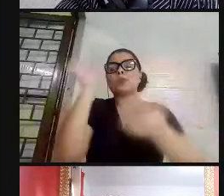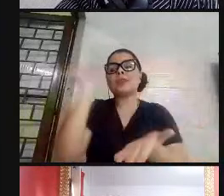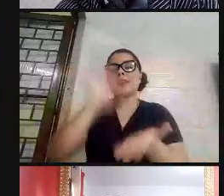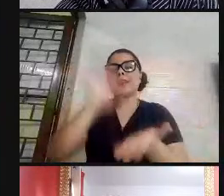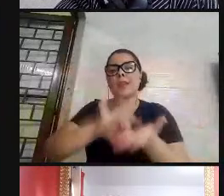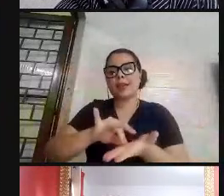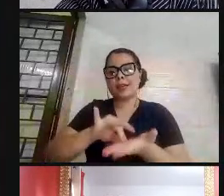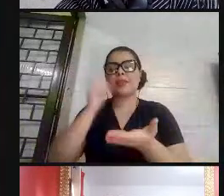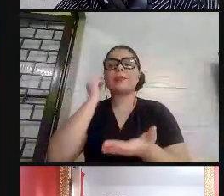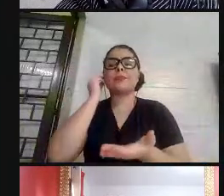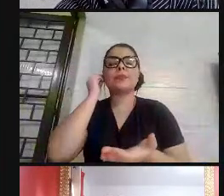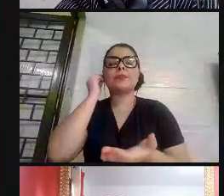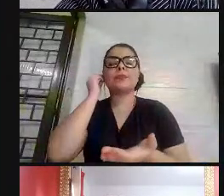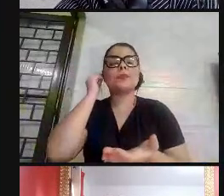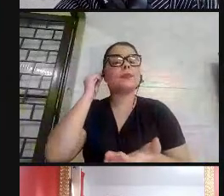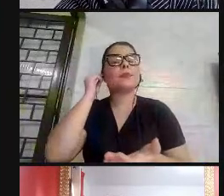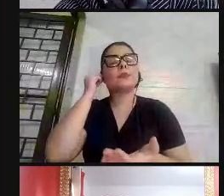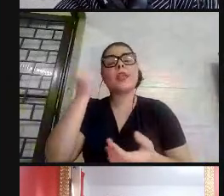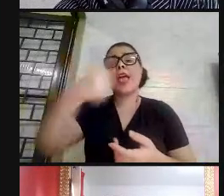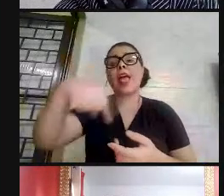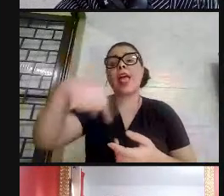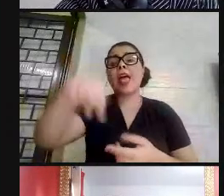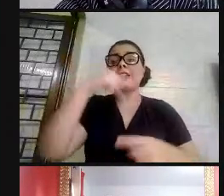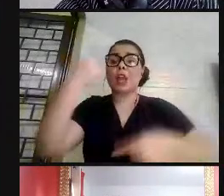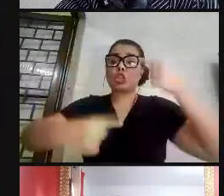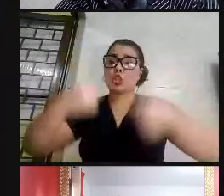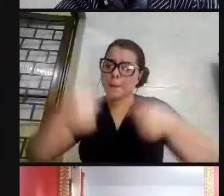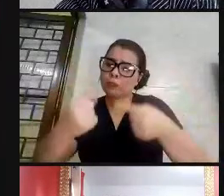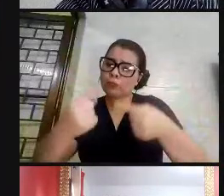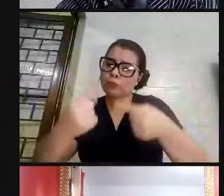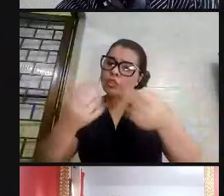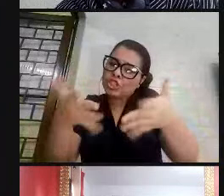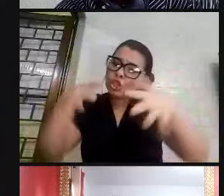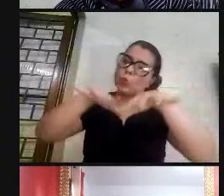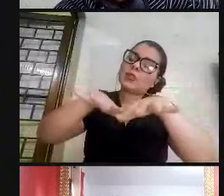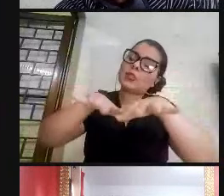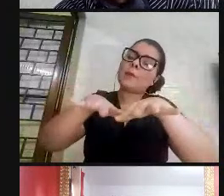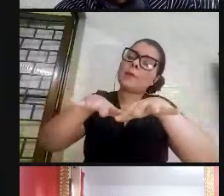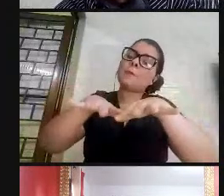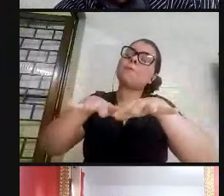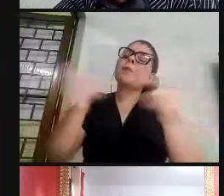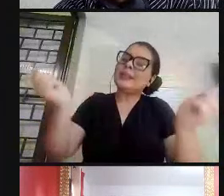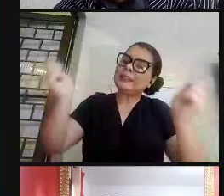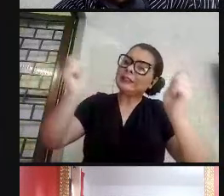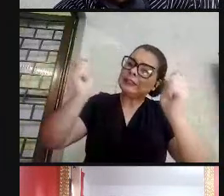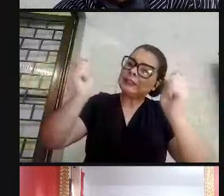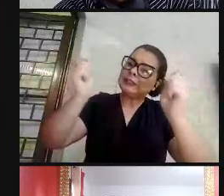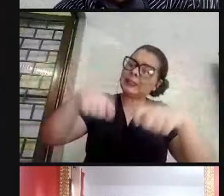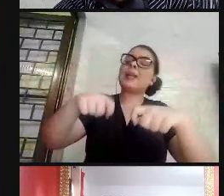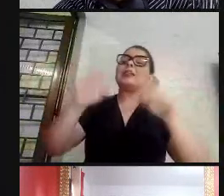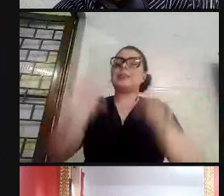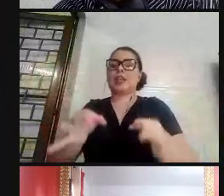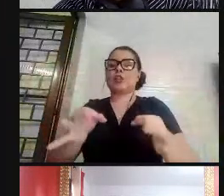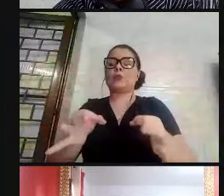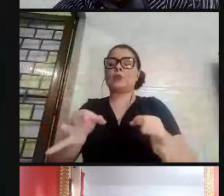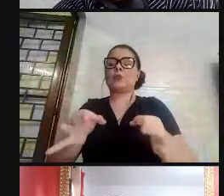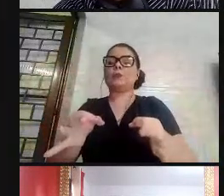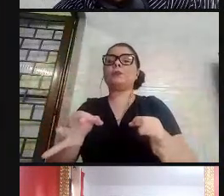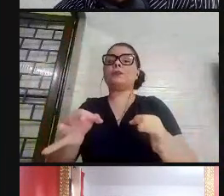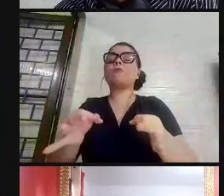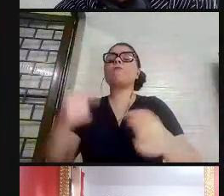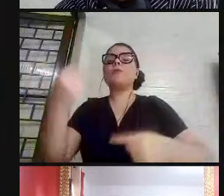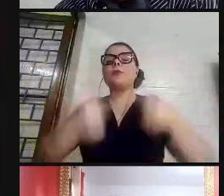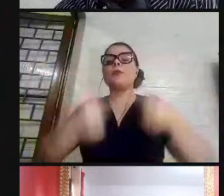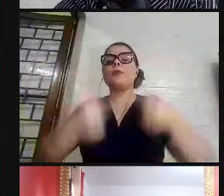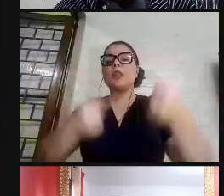Essas políticas, essa política de inclusão dá um resultado muito interessante. Essa política de